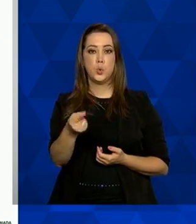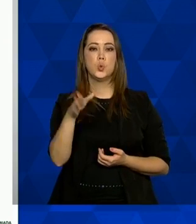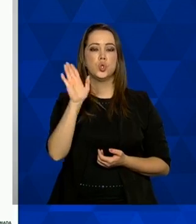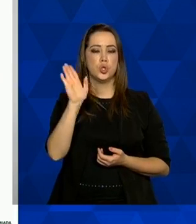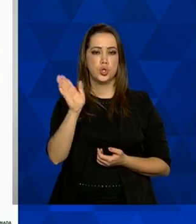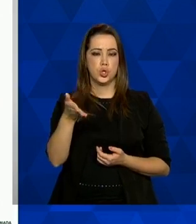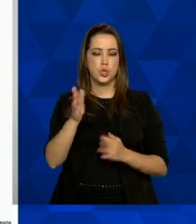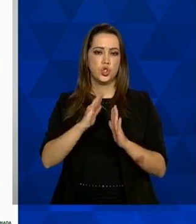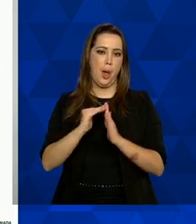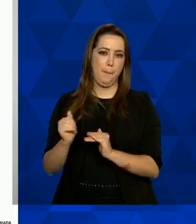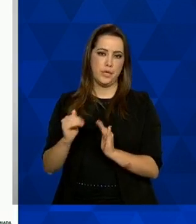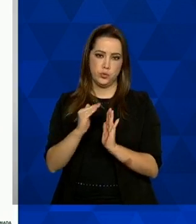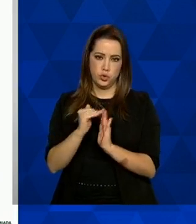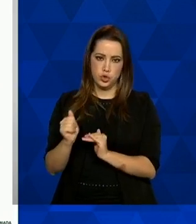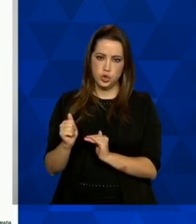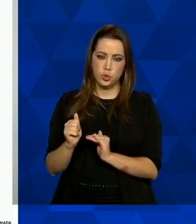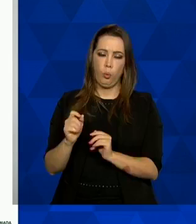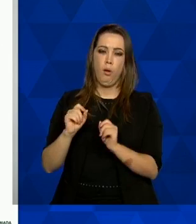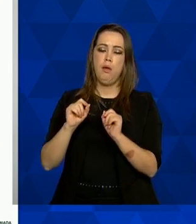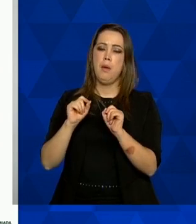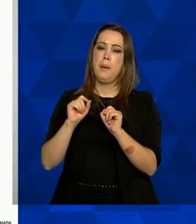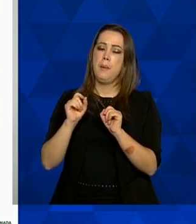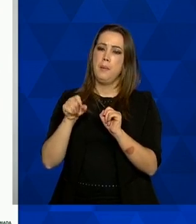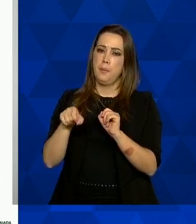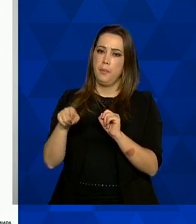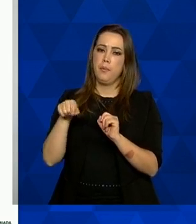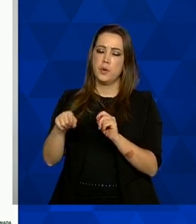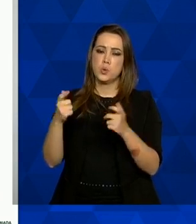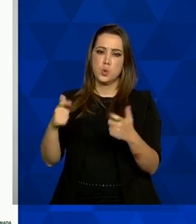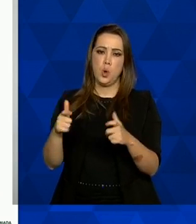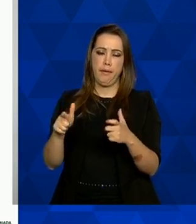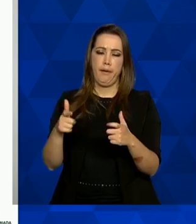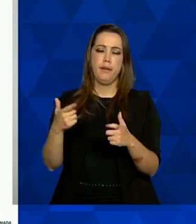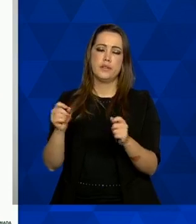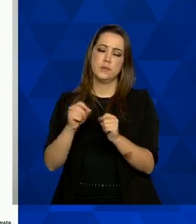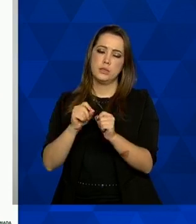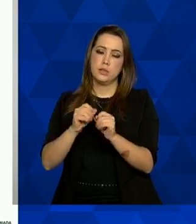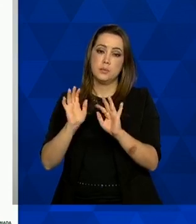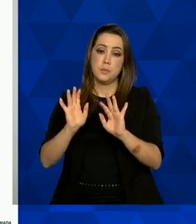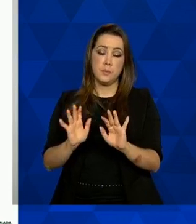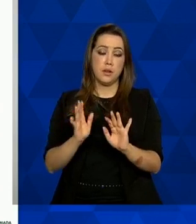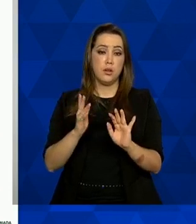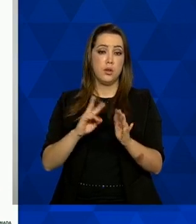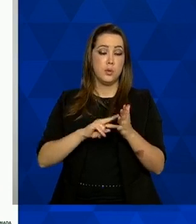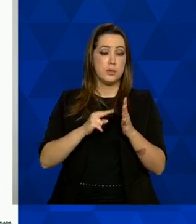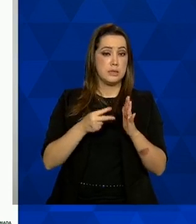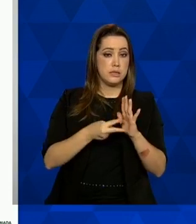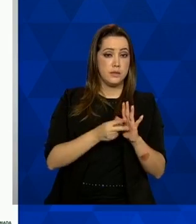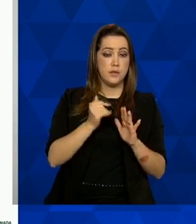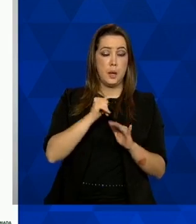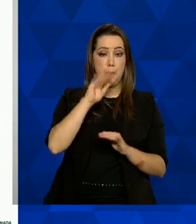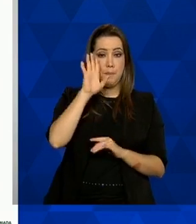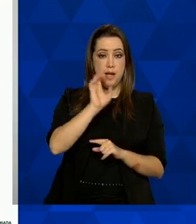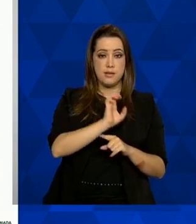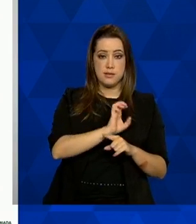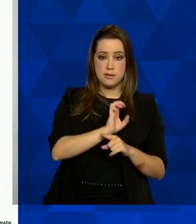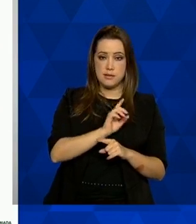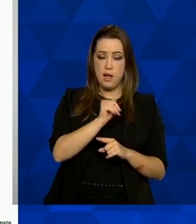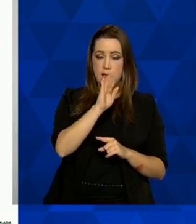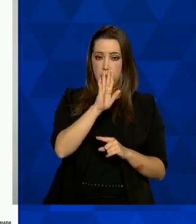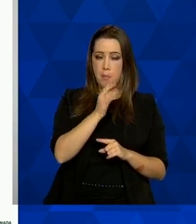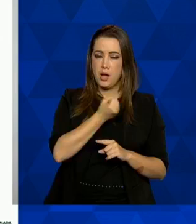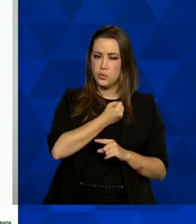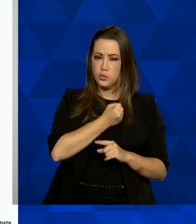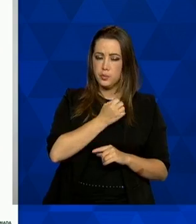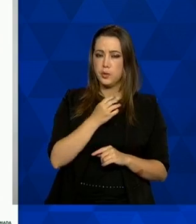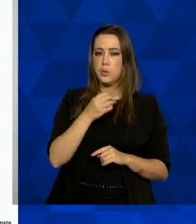foram solicitados para serem realizados por esses laboratórios públicos o estado que tem o maior número de solicitações